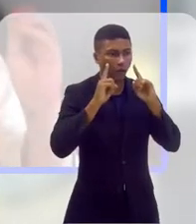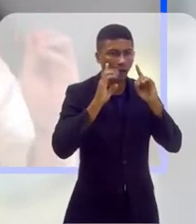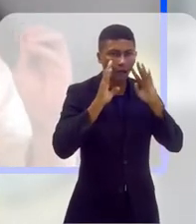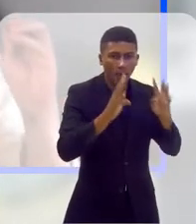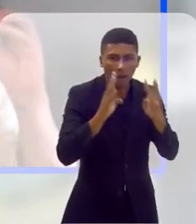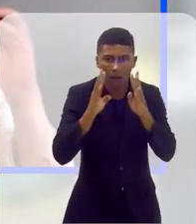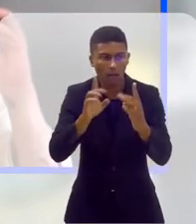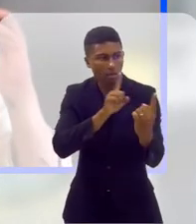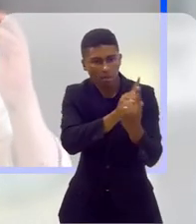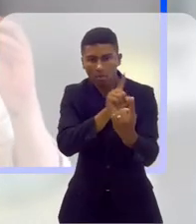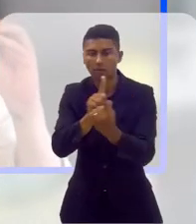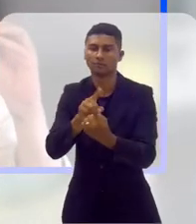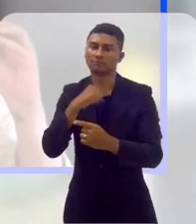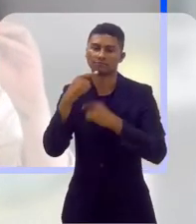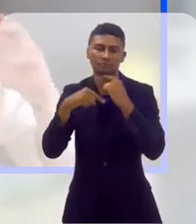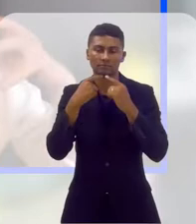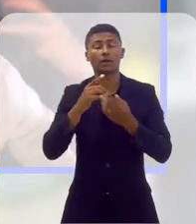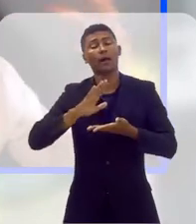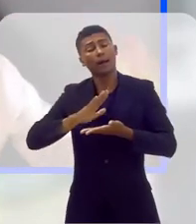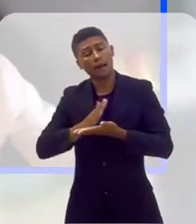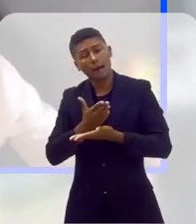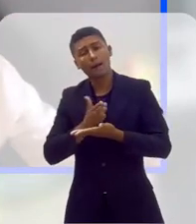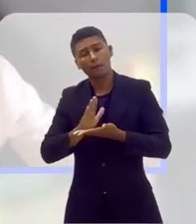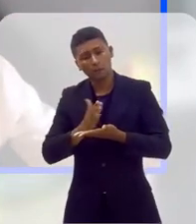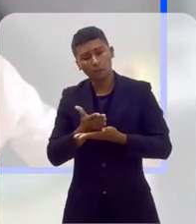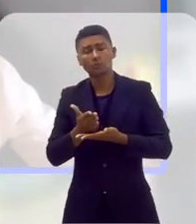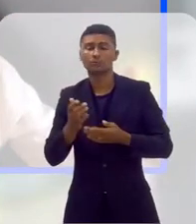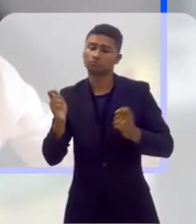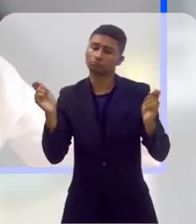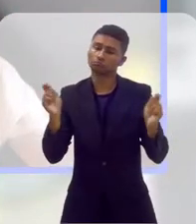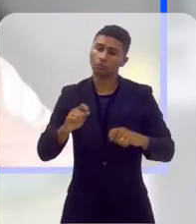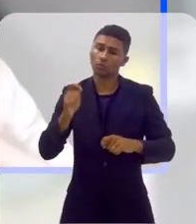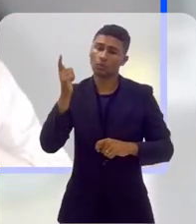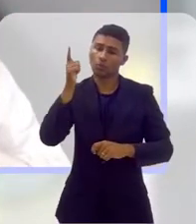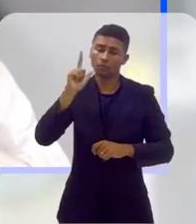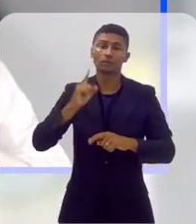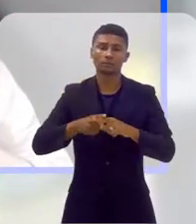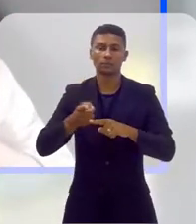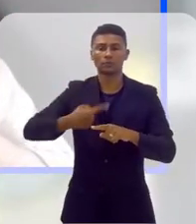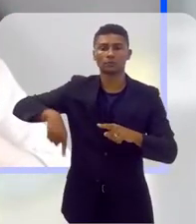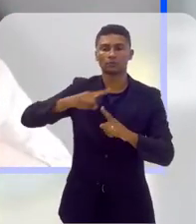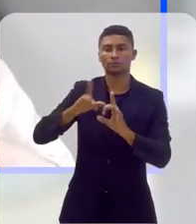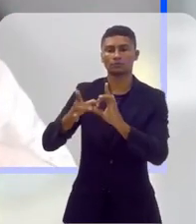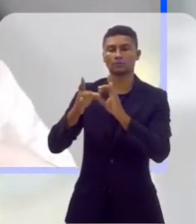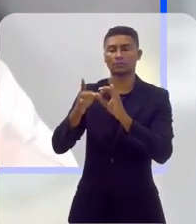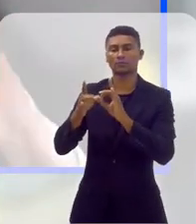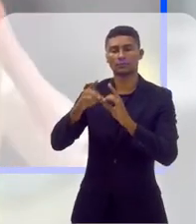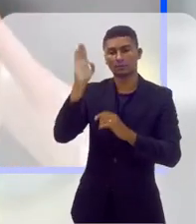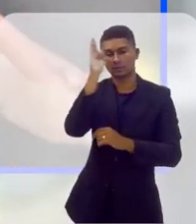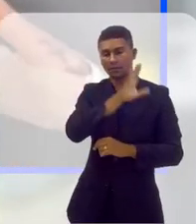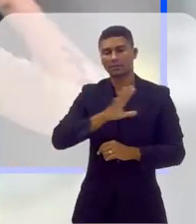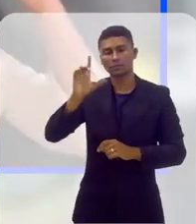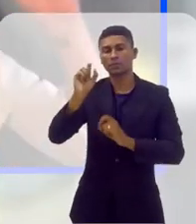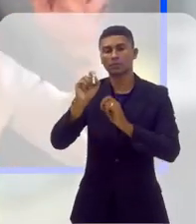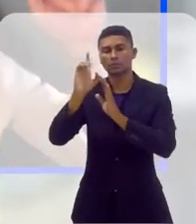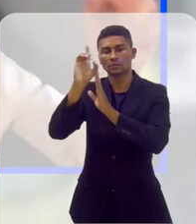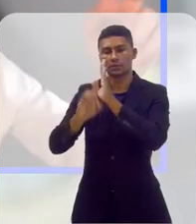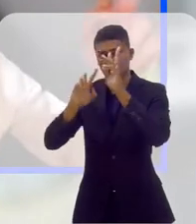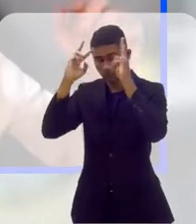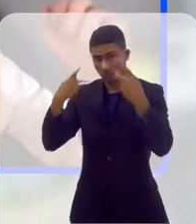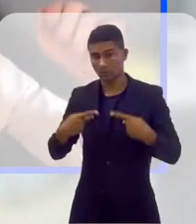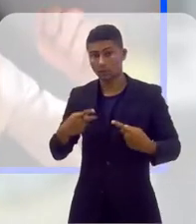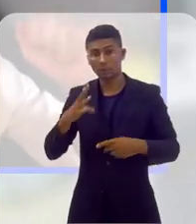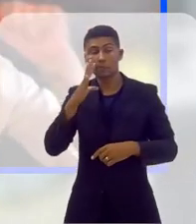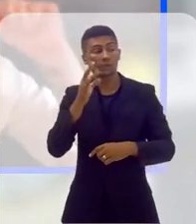consultoria, né? De informação, nós estamos ligados também à rede de proteções de direitos humanos no todo o território nacional, e a gente